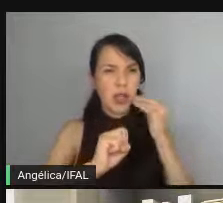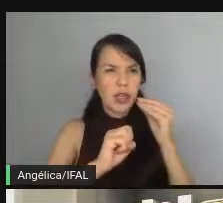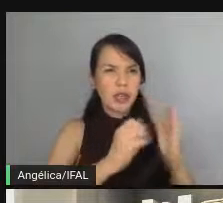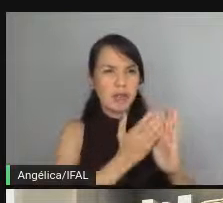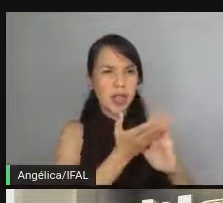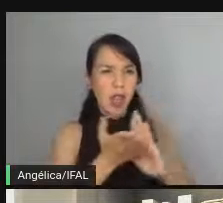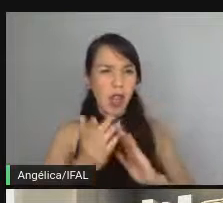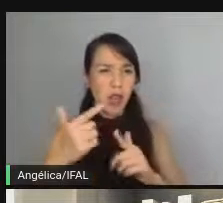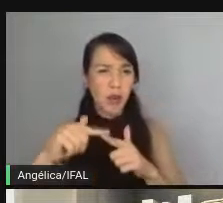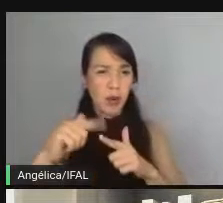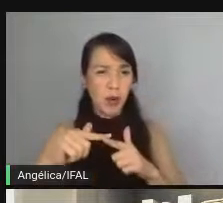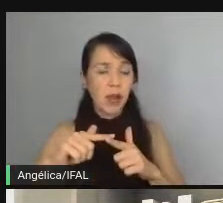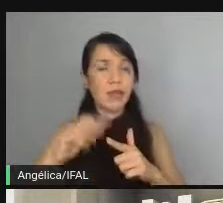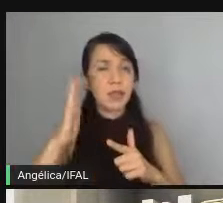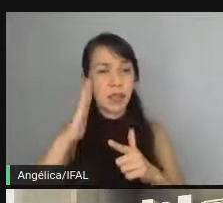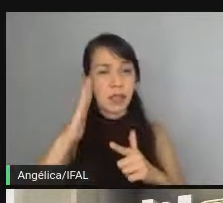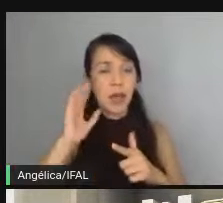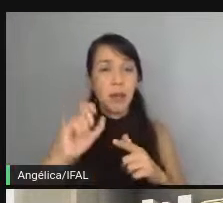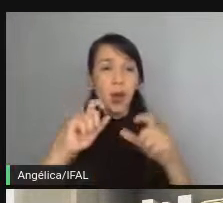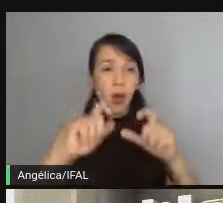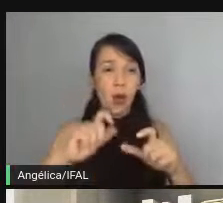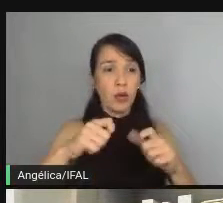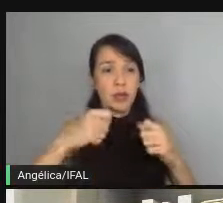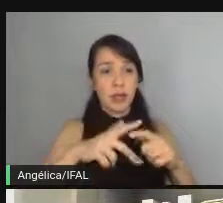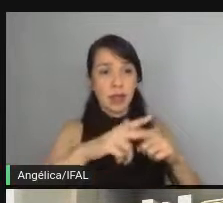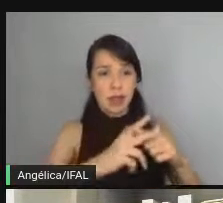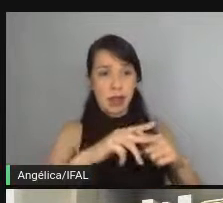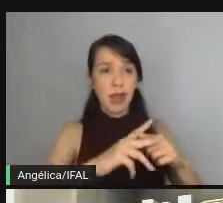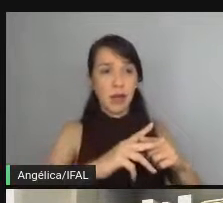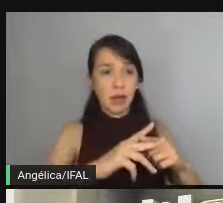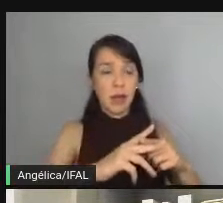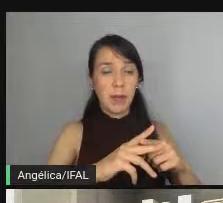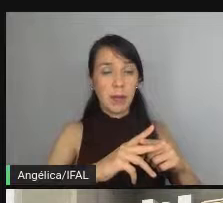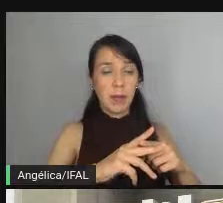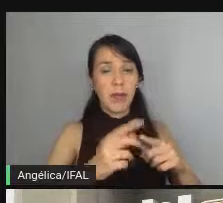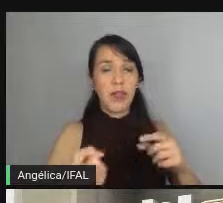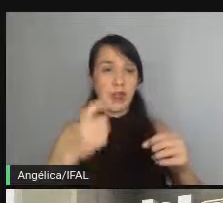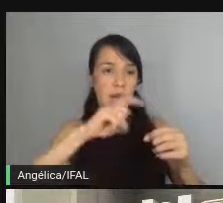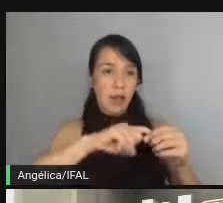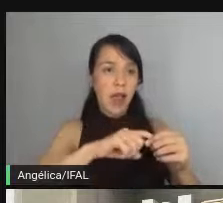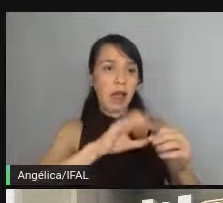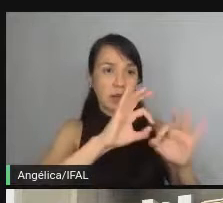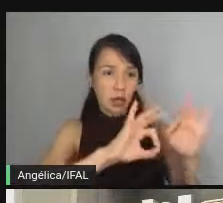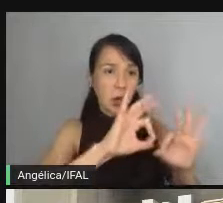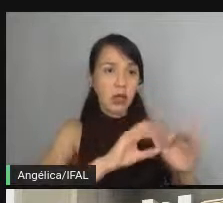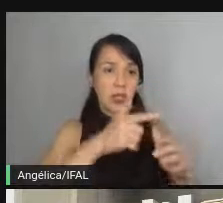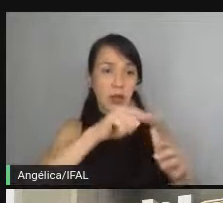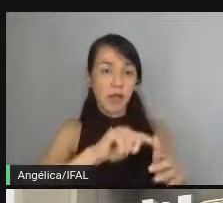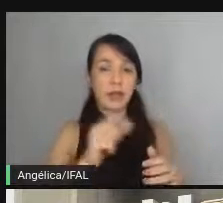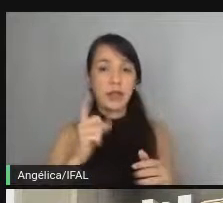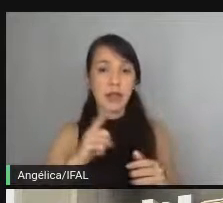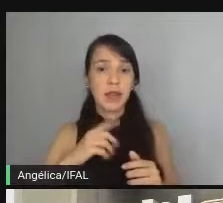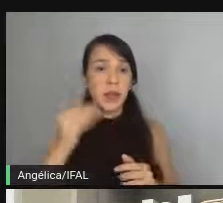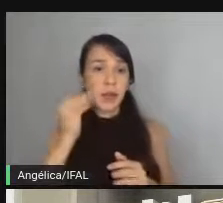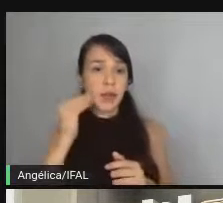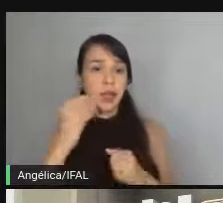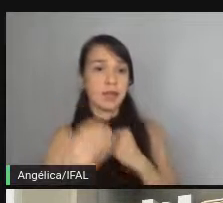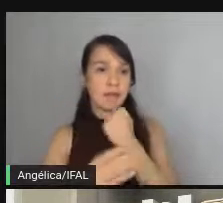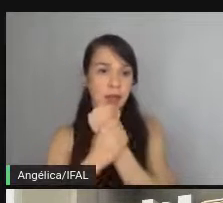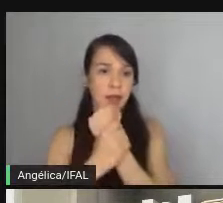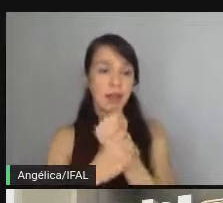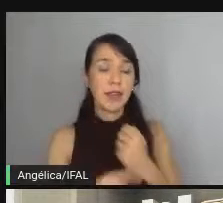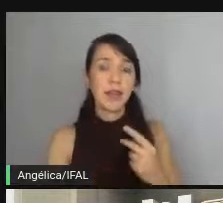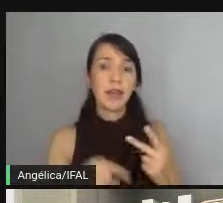você sabe exatamente onde foi que você errou e você vai voltar e ajustar. Então, você sempre vai ter o teste para te garantir